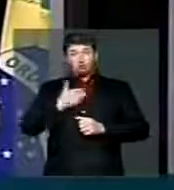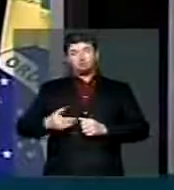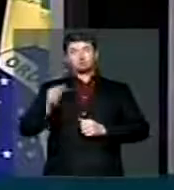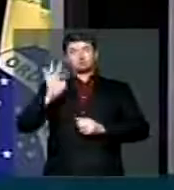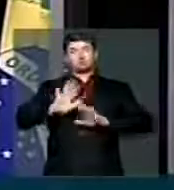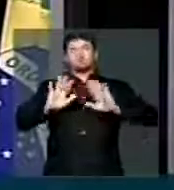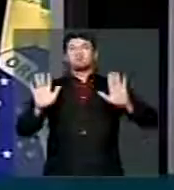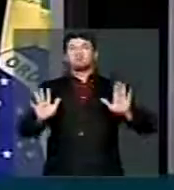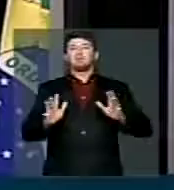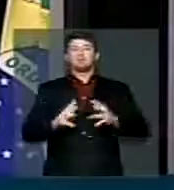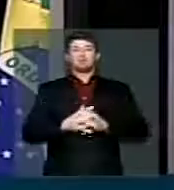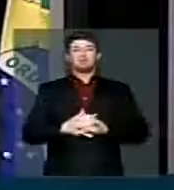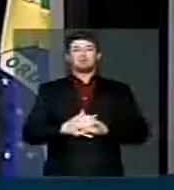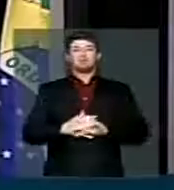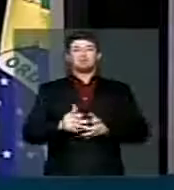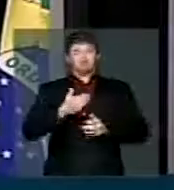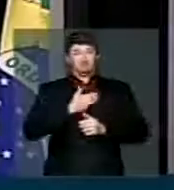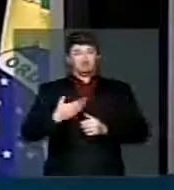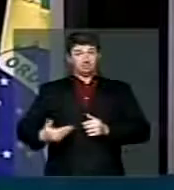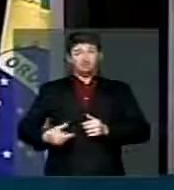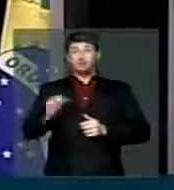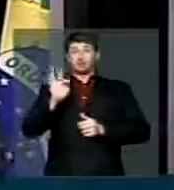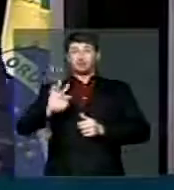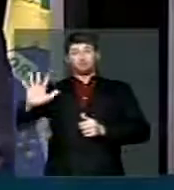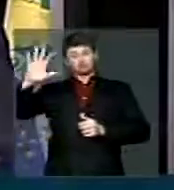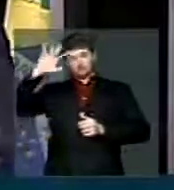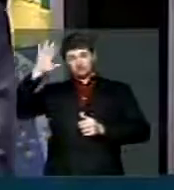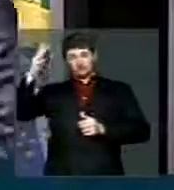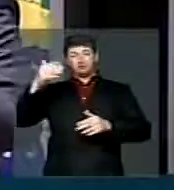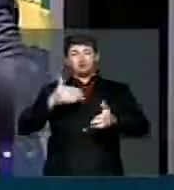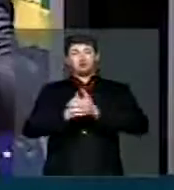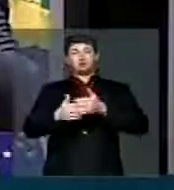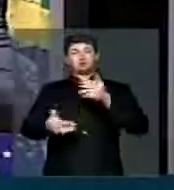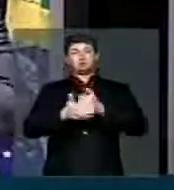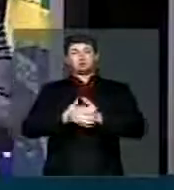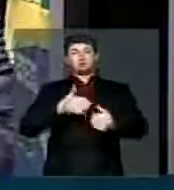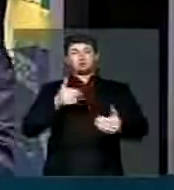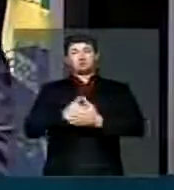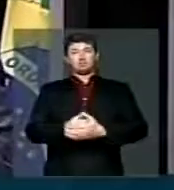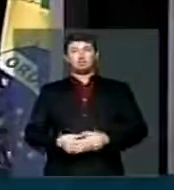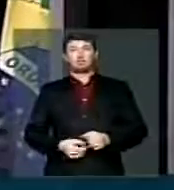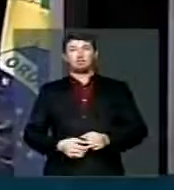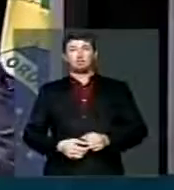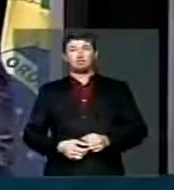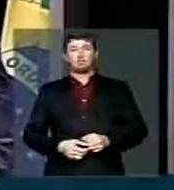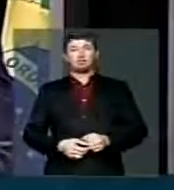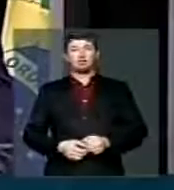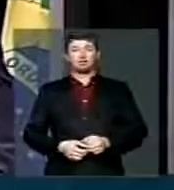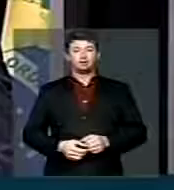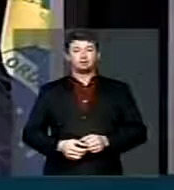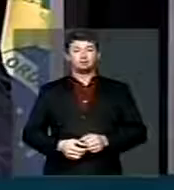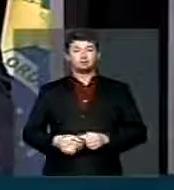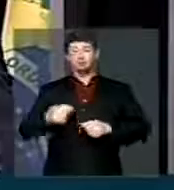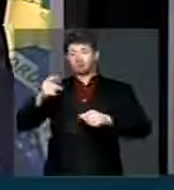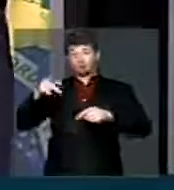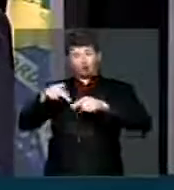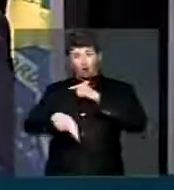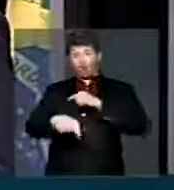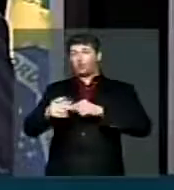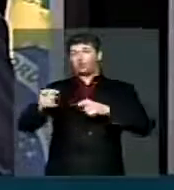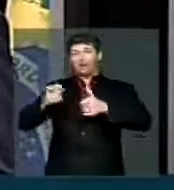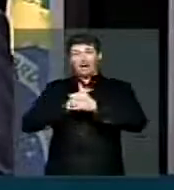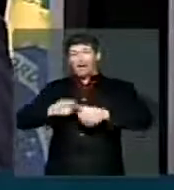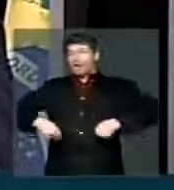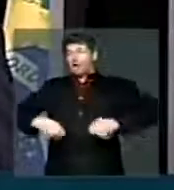federal. O governo federal vai ter que se virar nos 30. vai ter que cortar despesa,